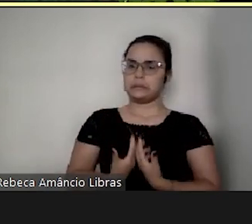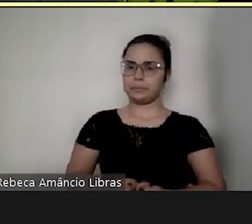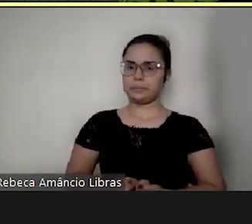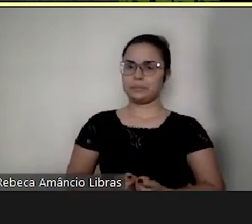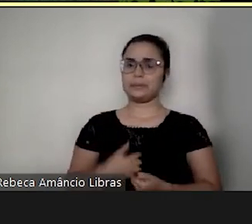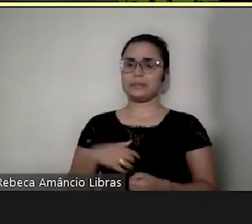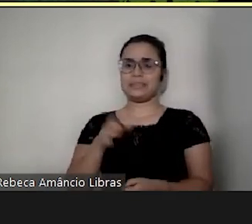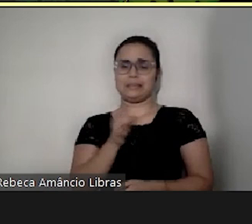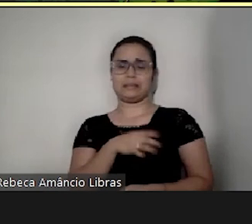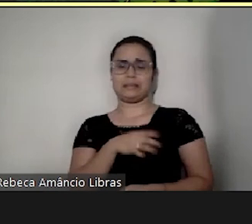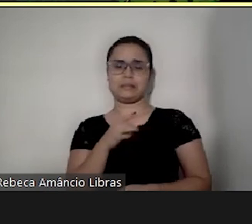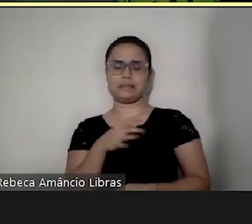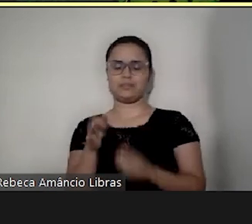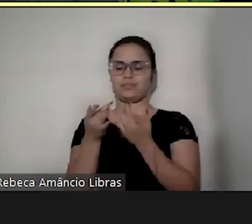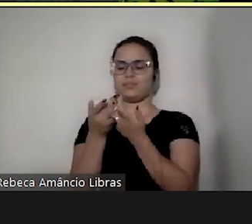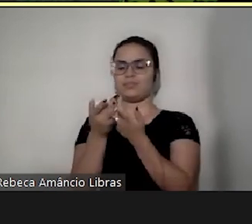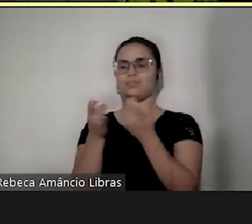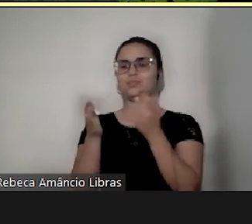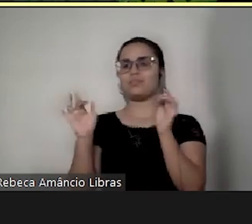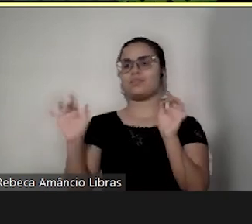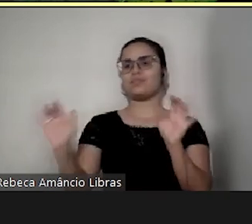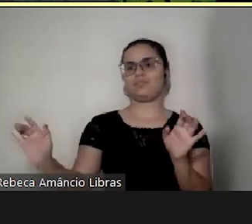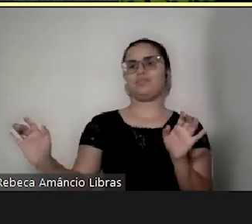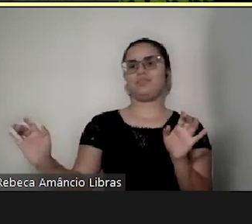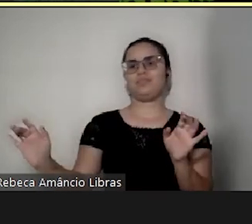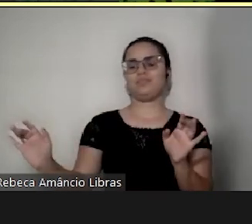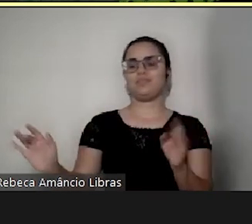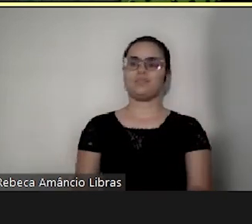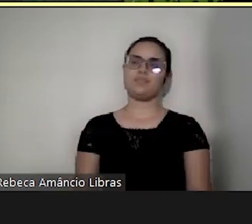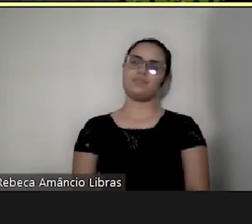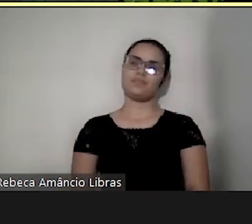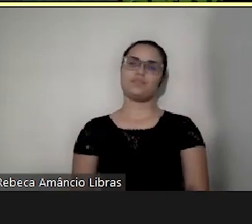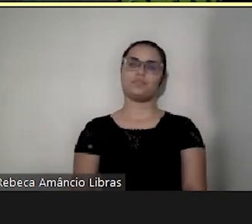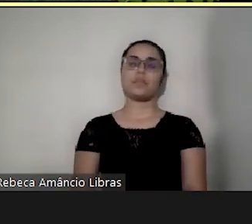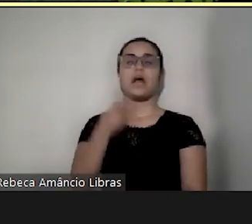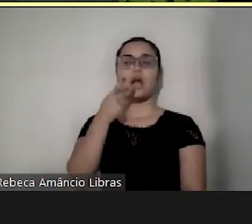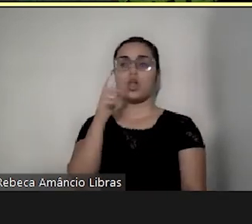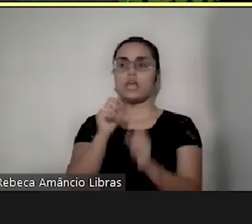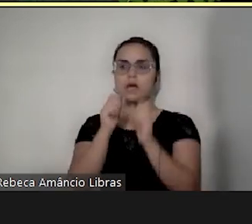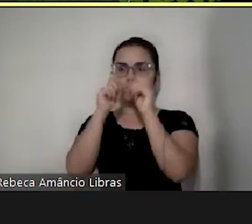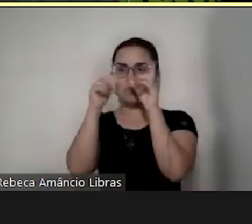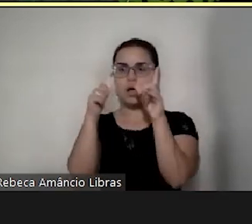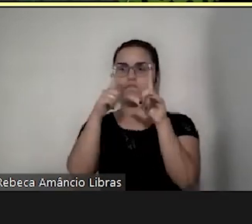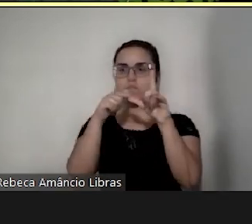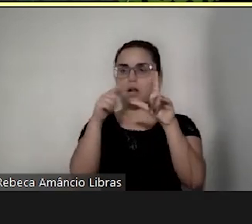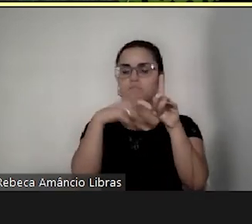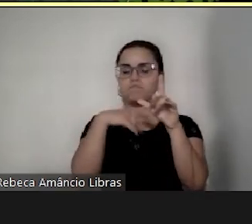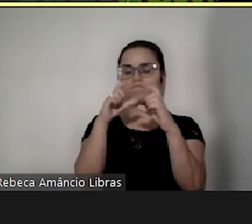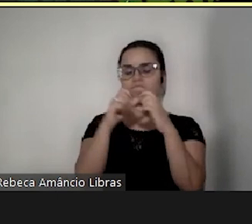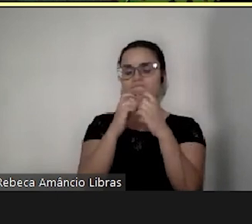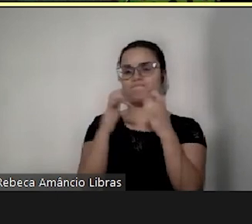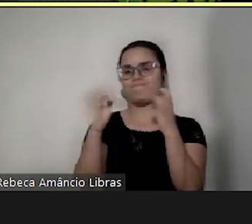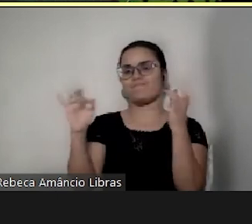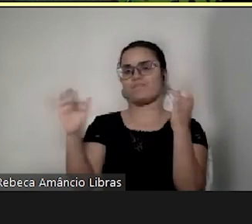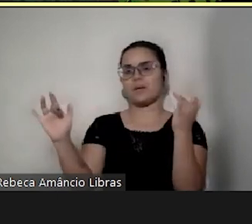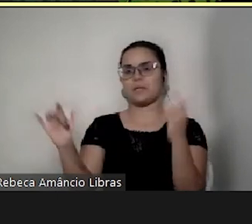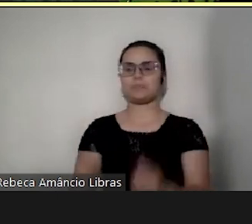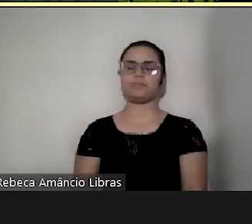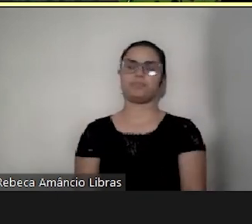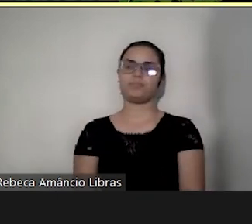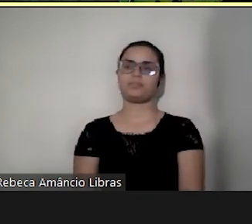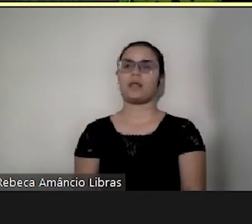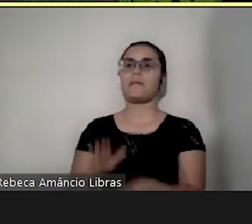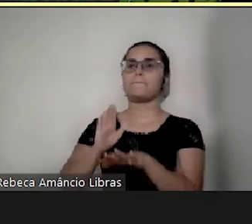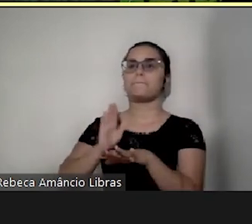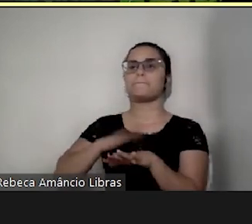medos, e eu coloquei de letras garrafais aqui, a desconexão. Por mais